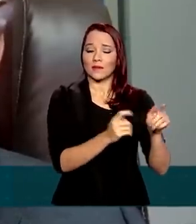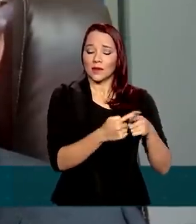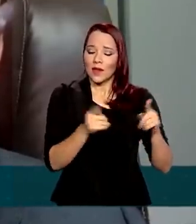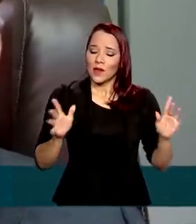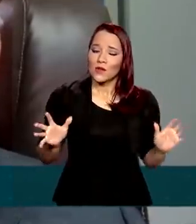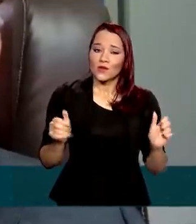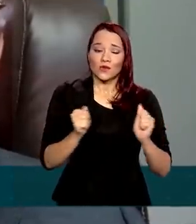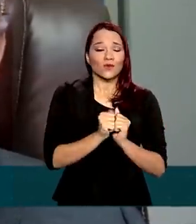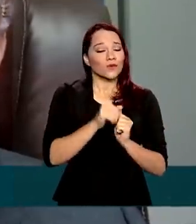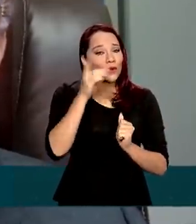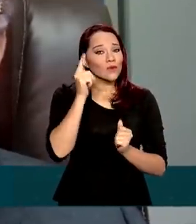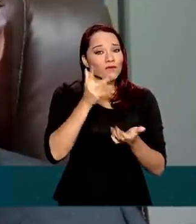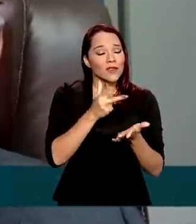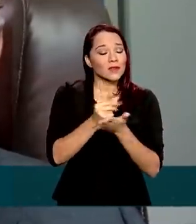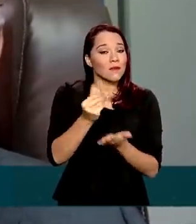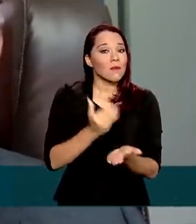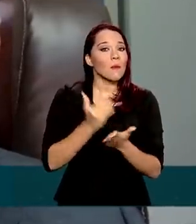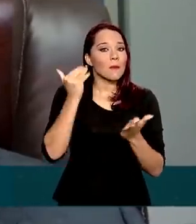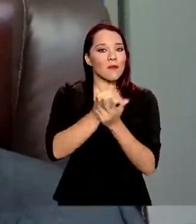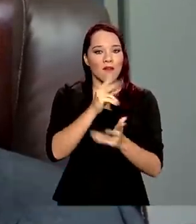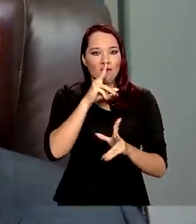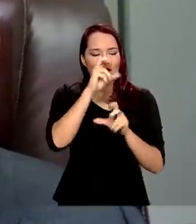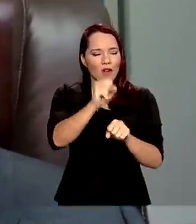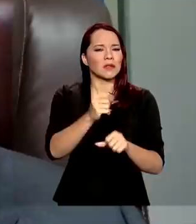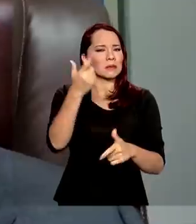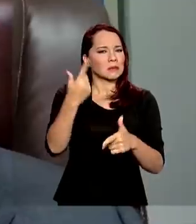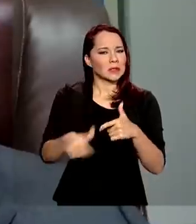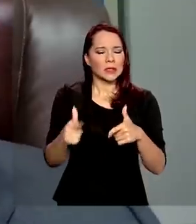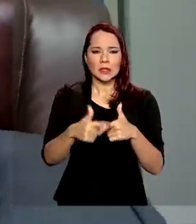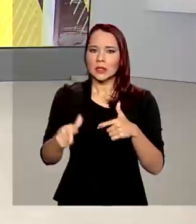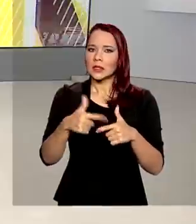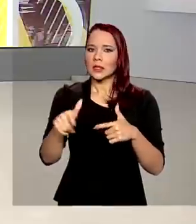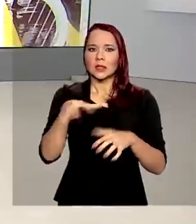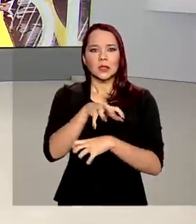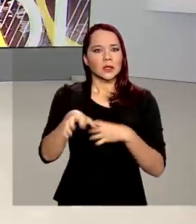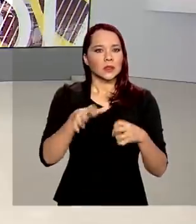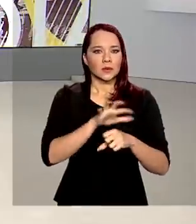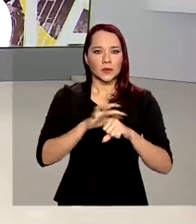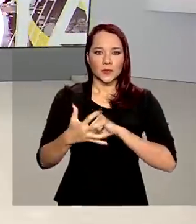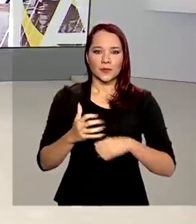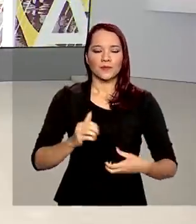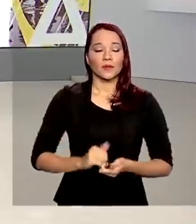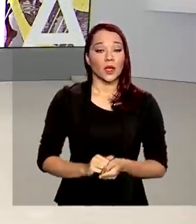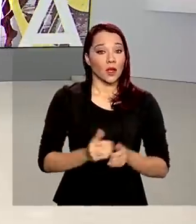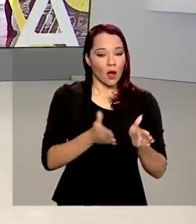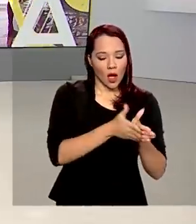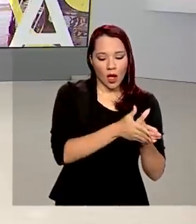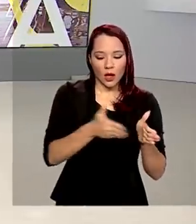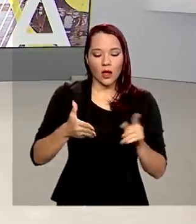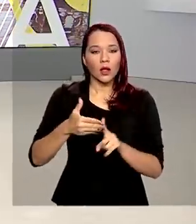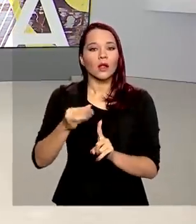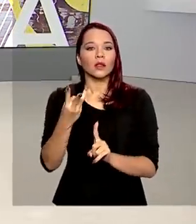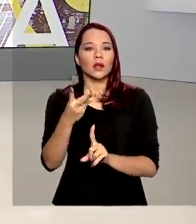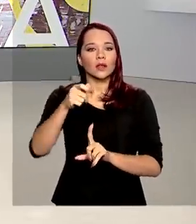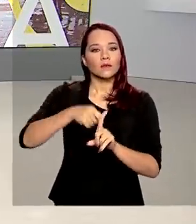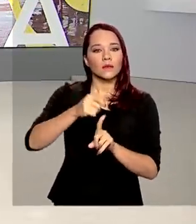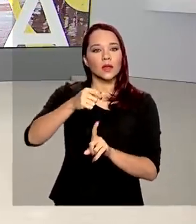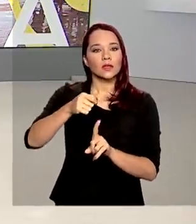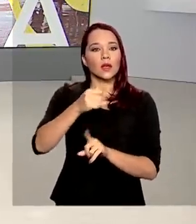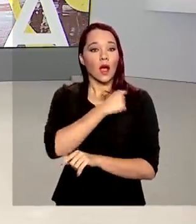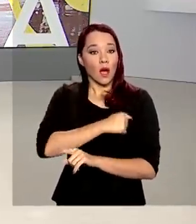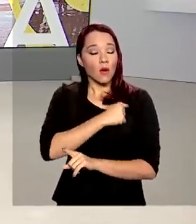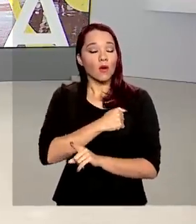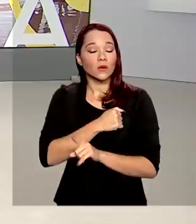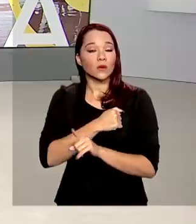sairemos mais fortes dessa terrível crise. E olha, foi adiado para 3 de agosto o retorno do